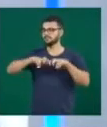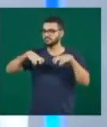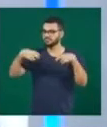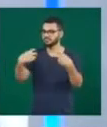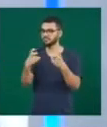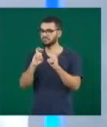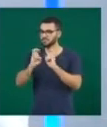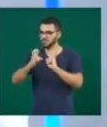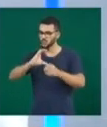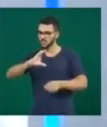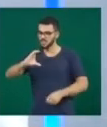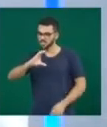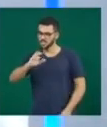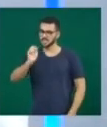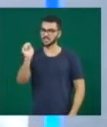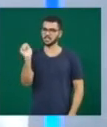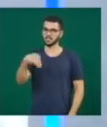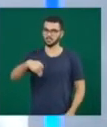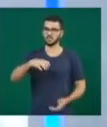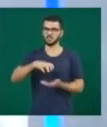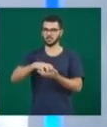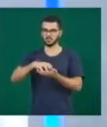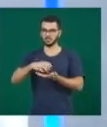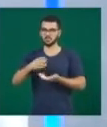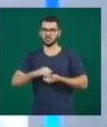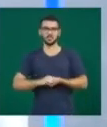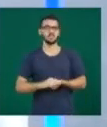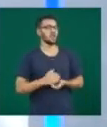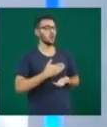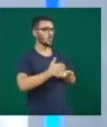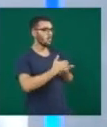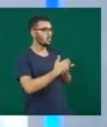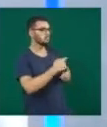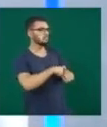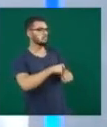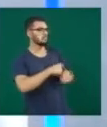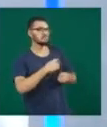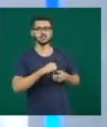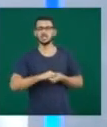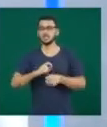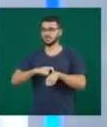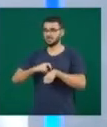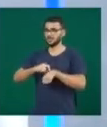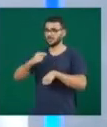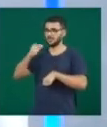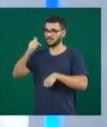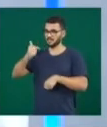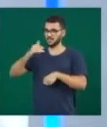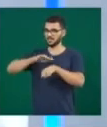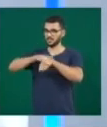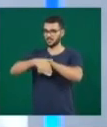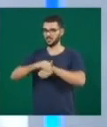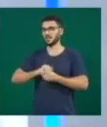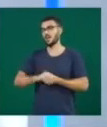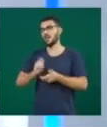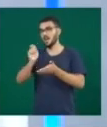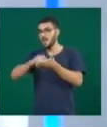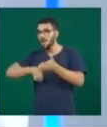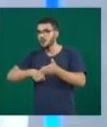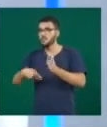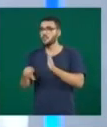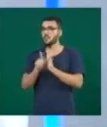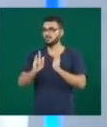Santa Mônica. Que hora que começa, professor? 19 horas. 19 horas. Amfiteatro 3Q. As inscrições são ali mesmo, no saguão do